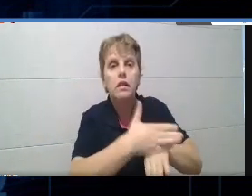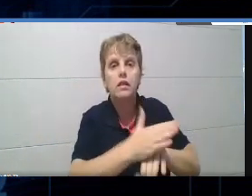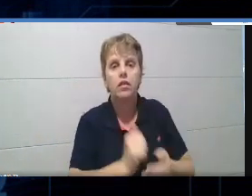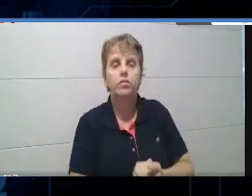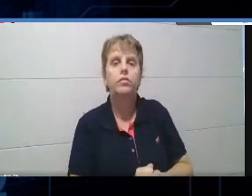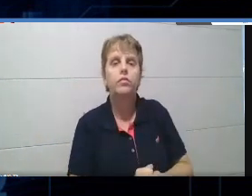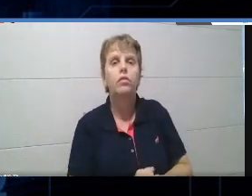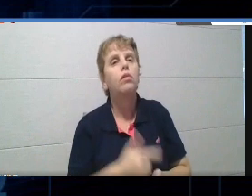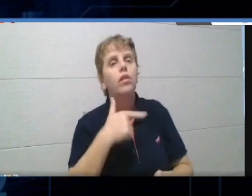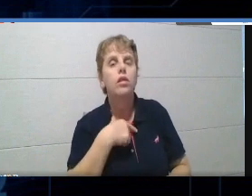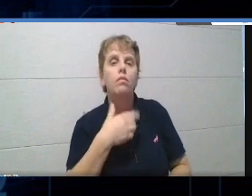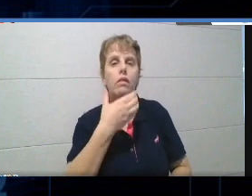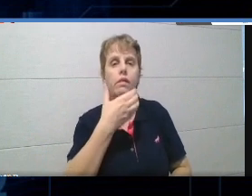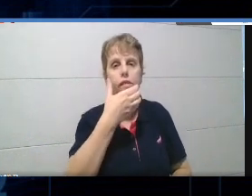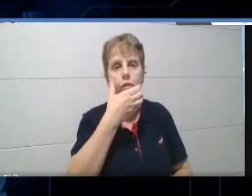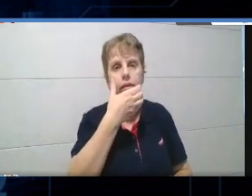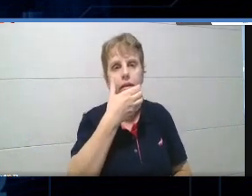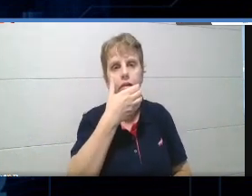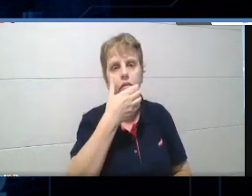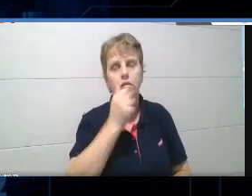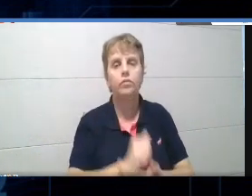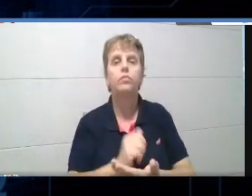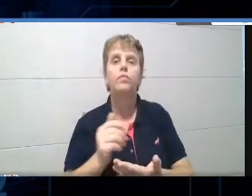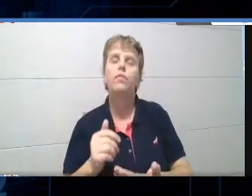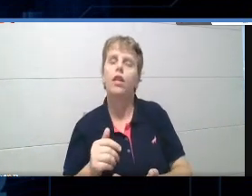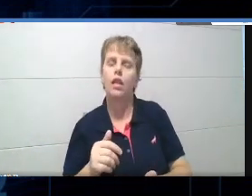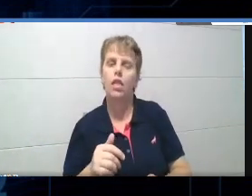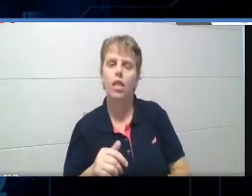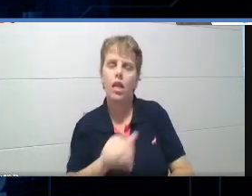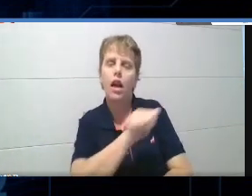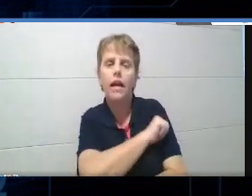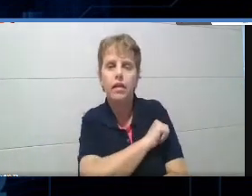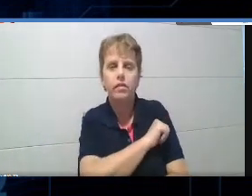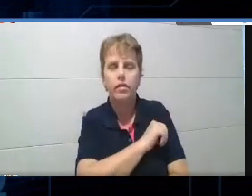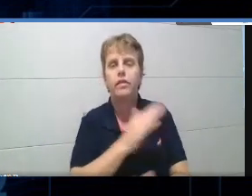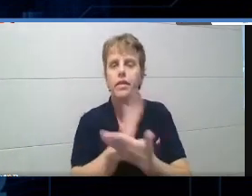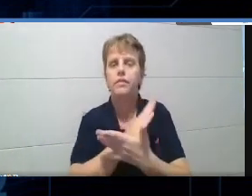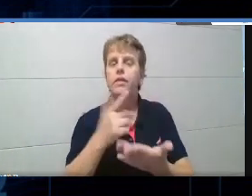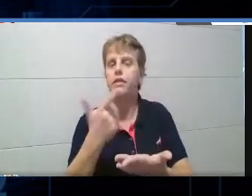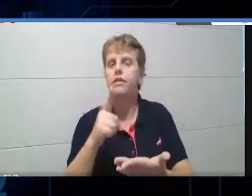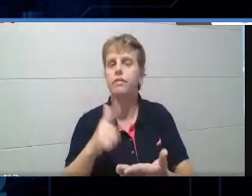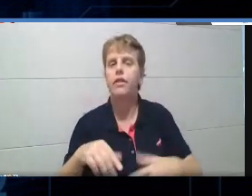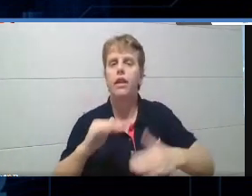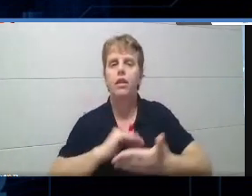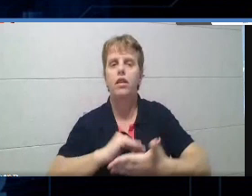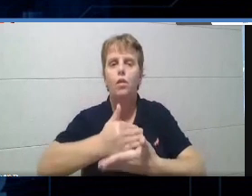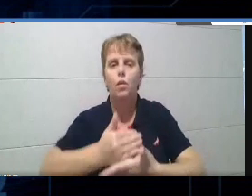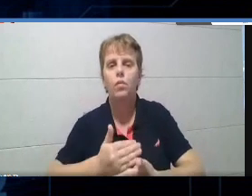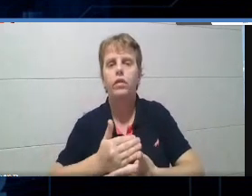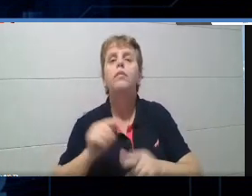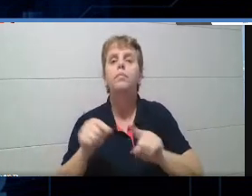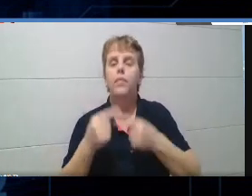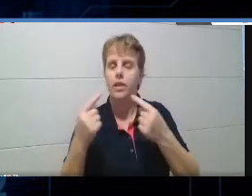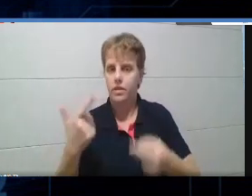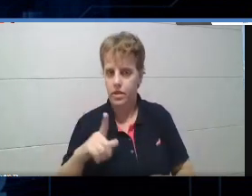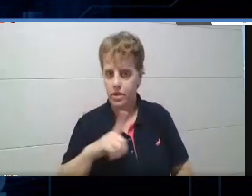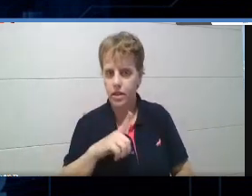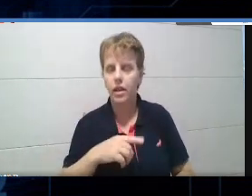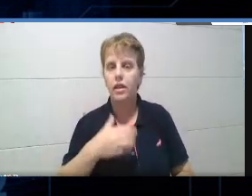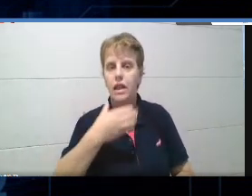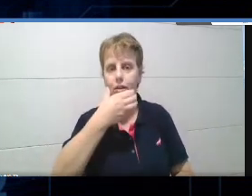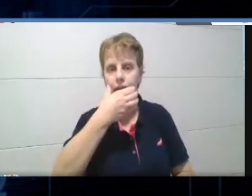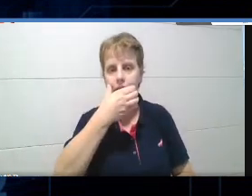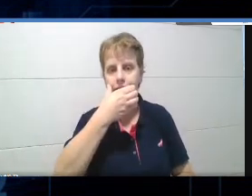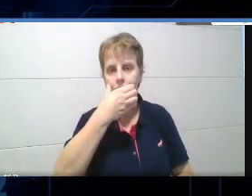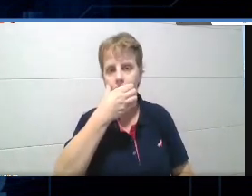o áudio, ele tem ali o celular, eles podem não ter computador, mas eles têm um celular. Manda lá o áudio, pega e faz em cinco e você vai fazer os